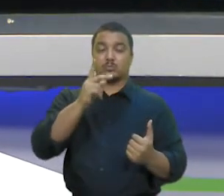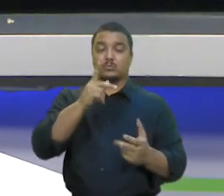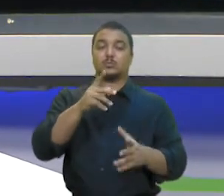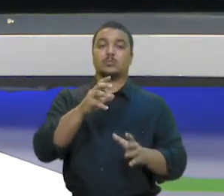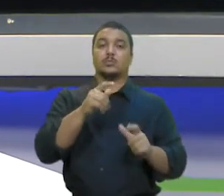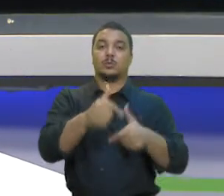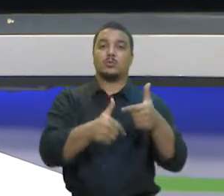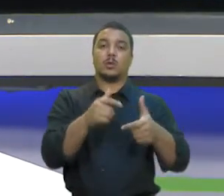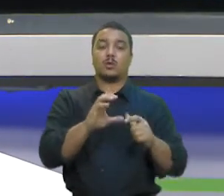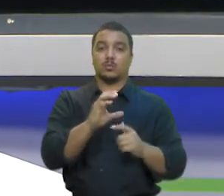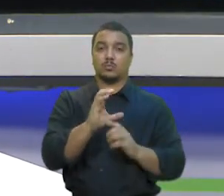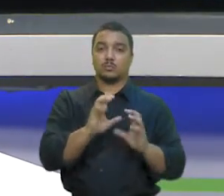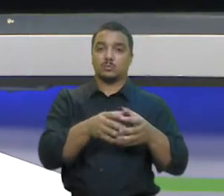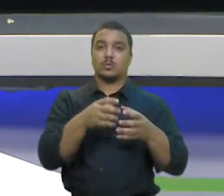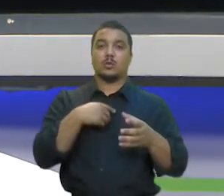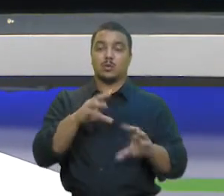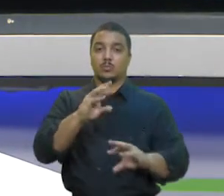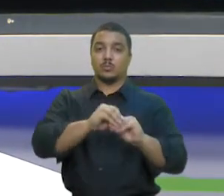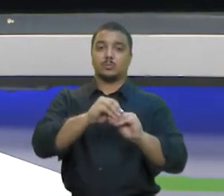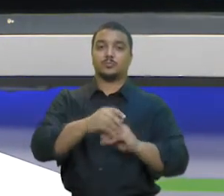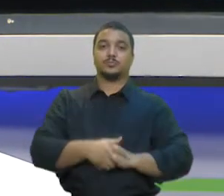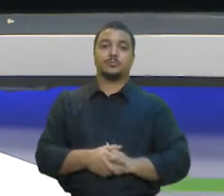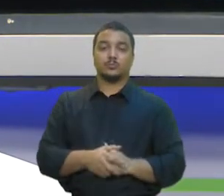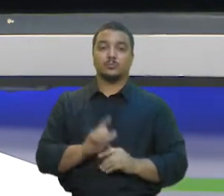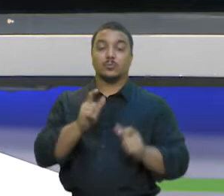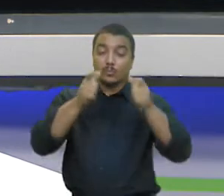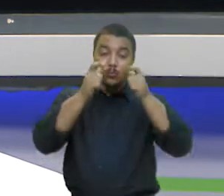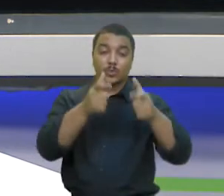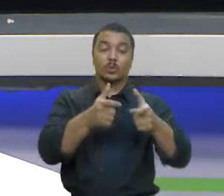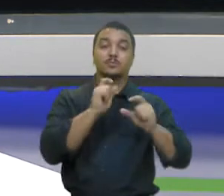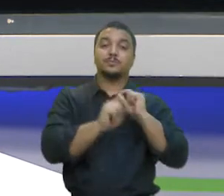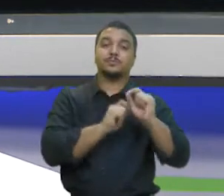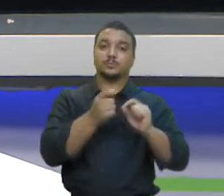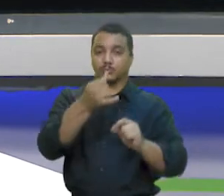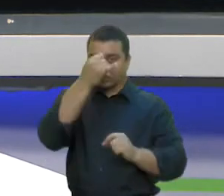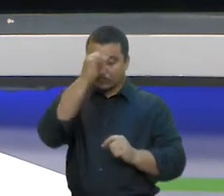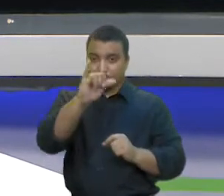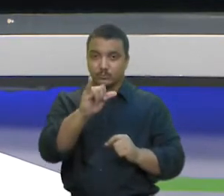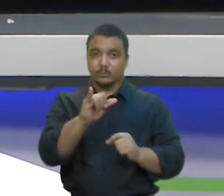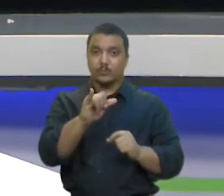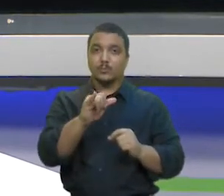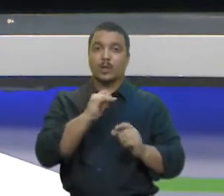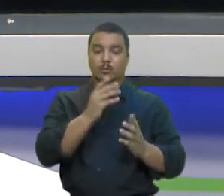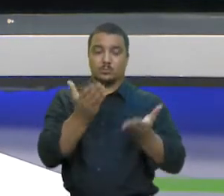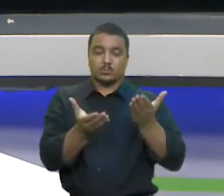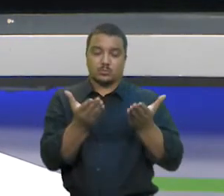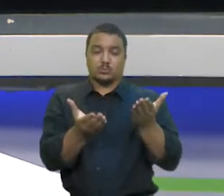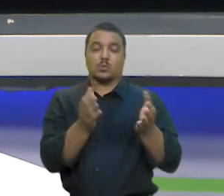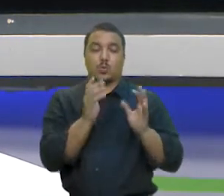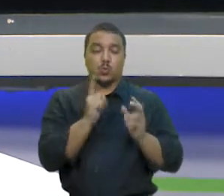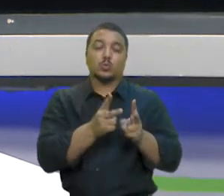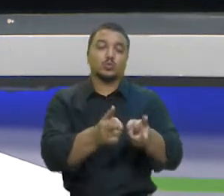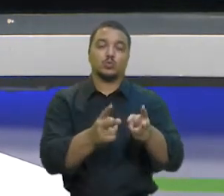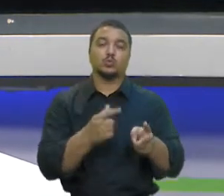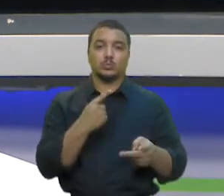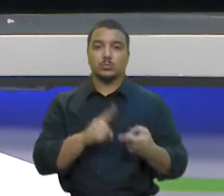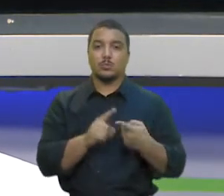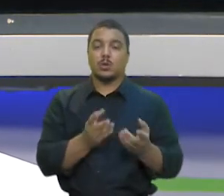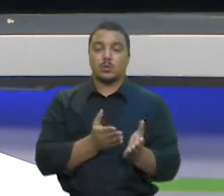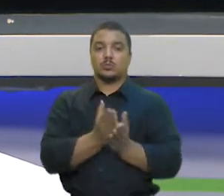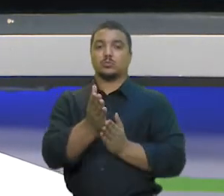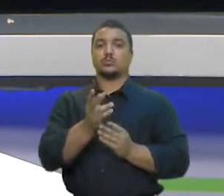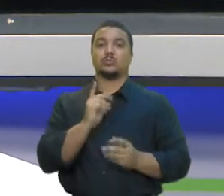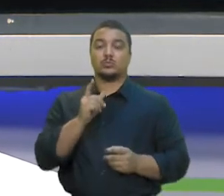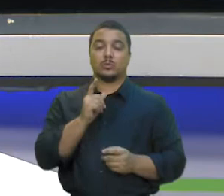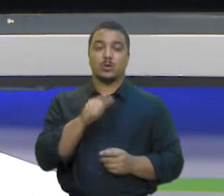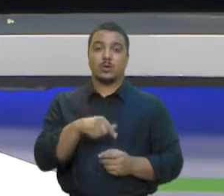Coletivo Complementar, com o intuito de preservar o equilíbrio financeiro do setor e manter o valor da tarifa cobrada